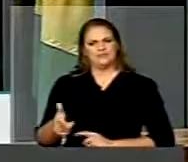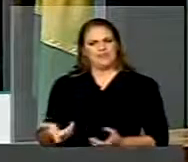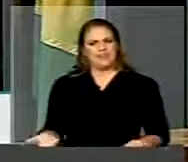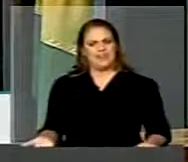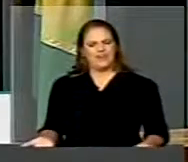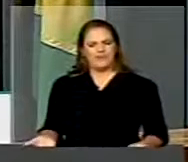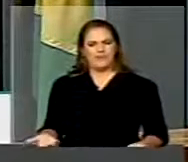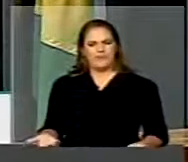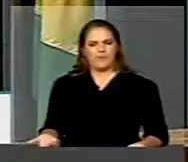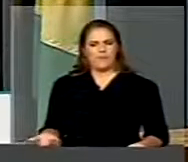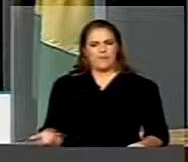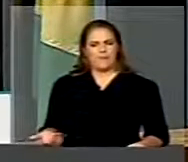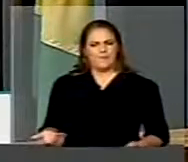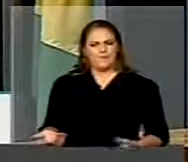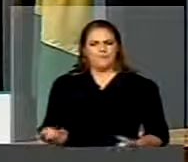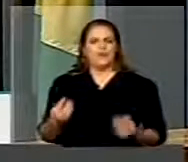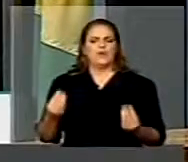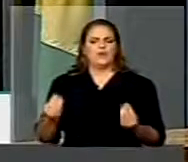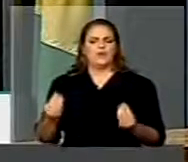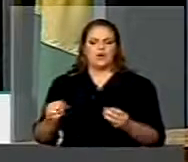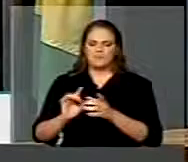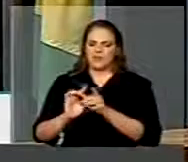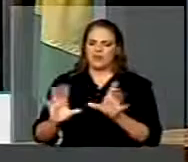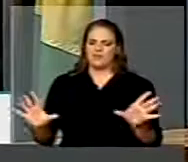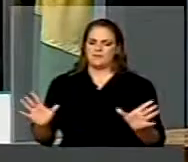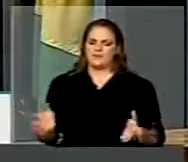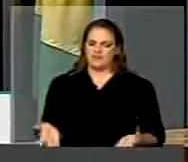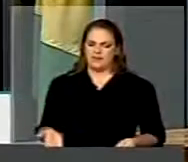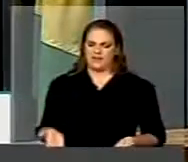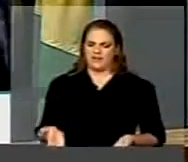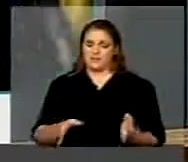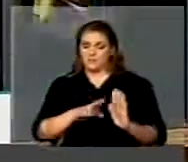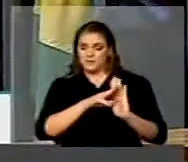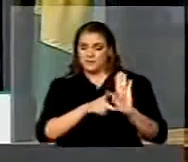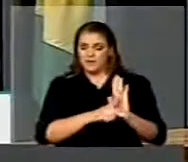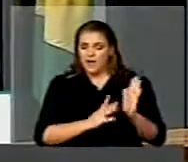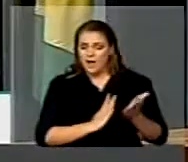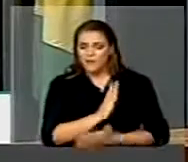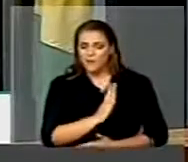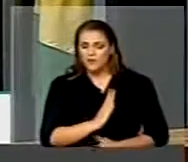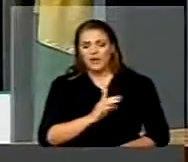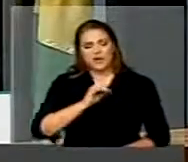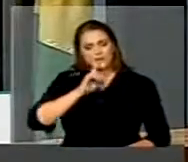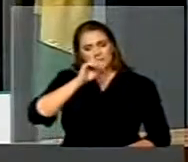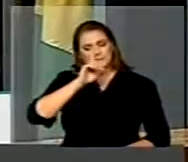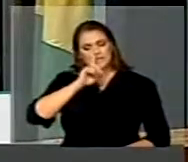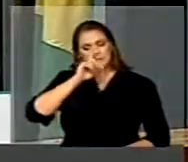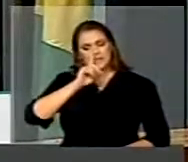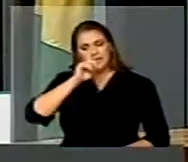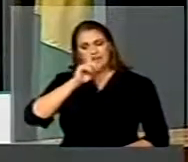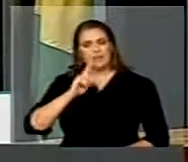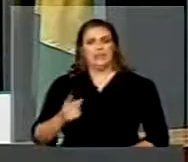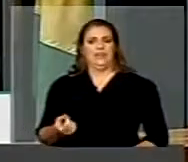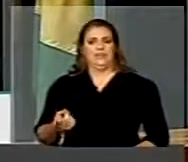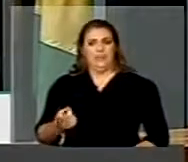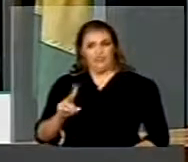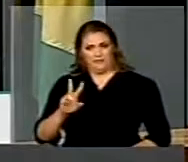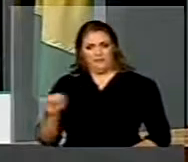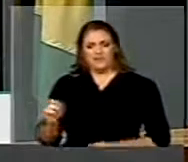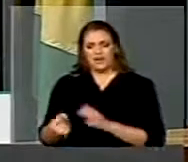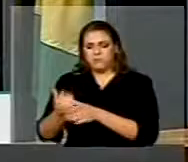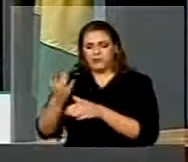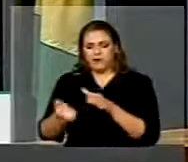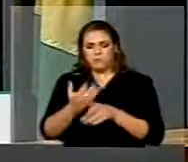estaremos a fazer aqui hoje, se aprovarmos essa medida provisória, é autorizando a geração de novas empresas,